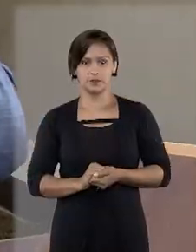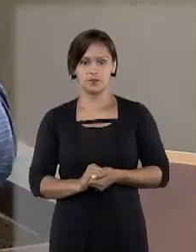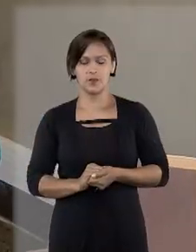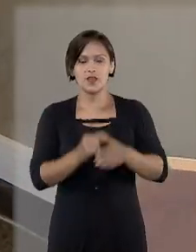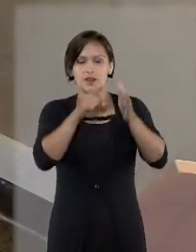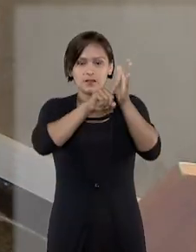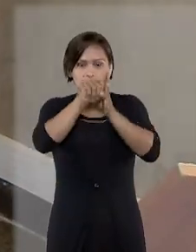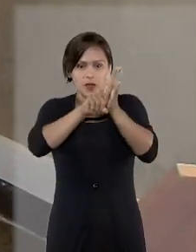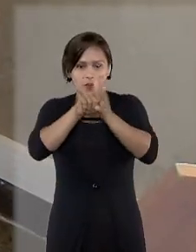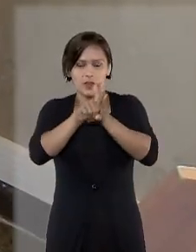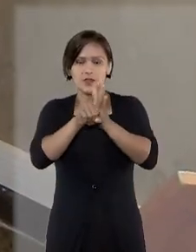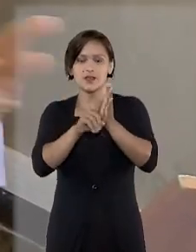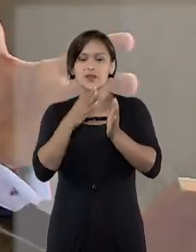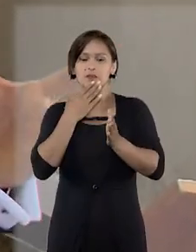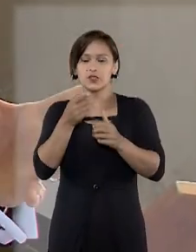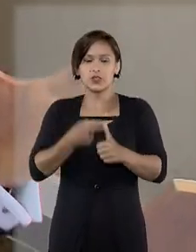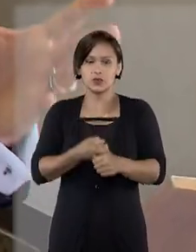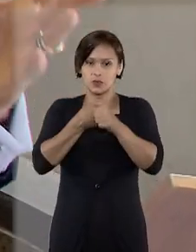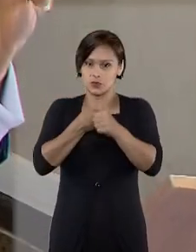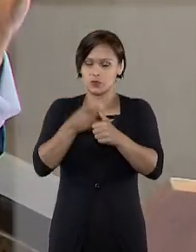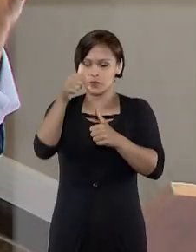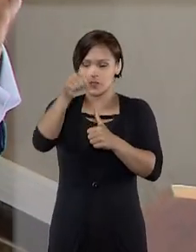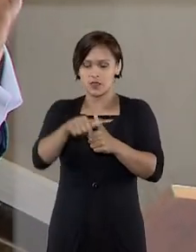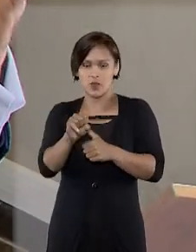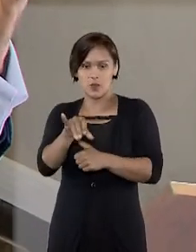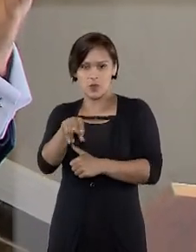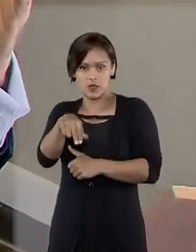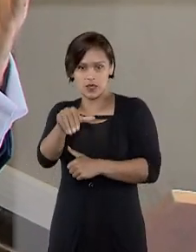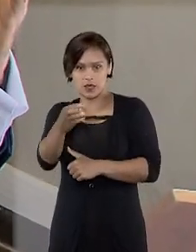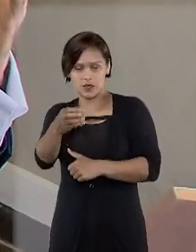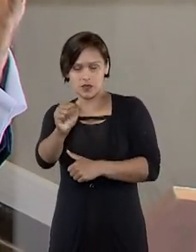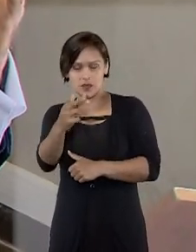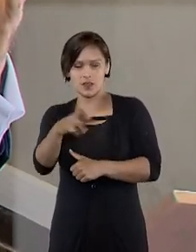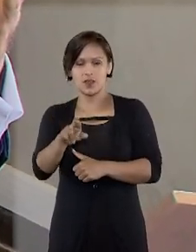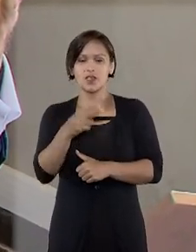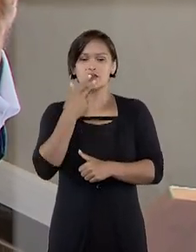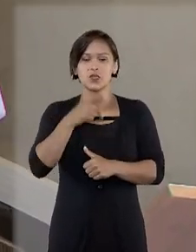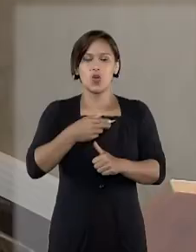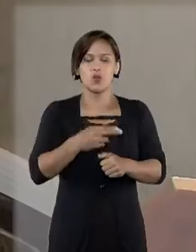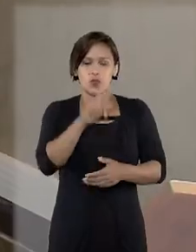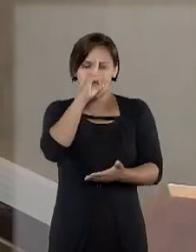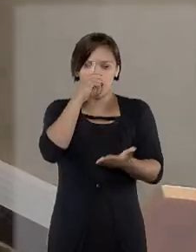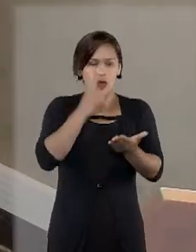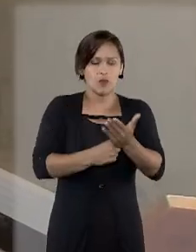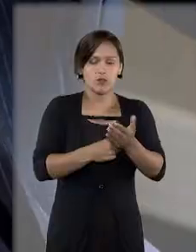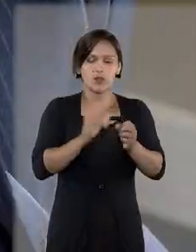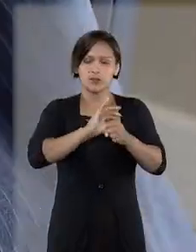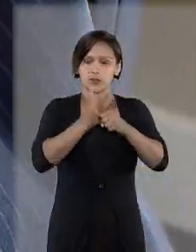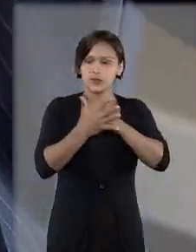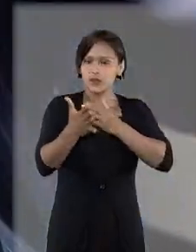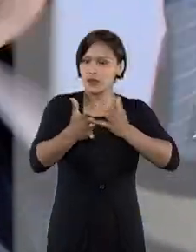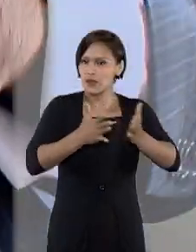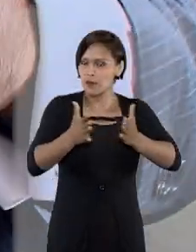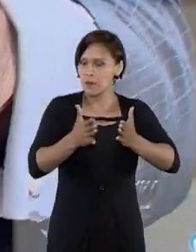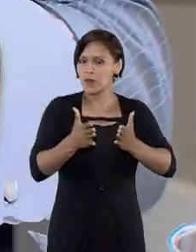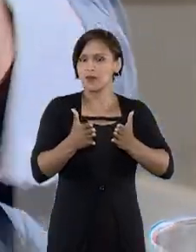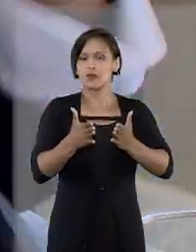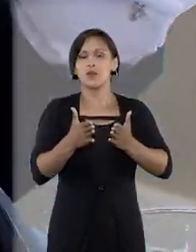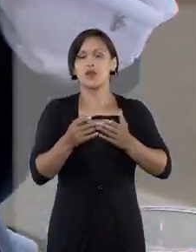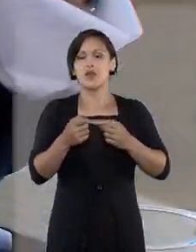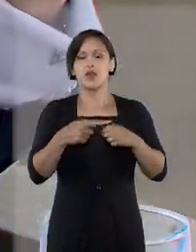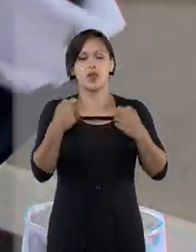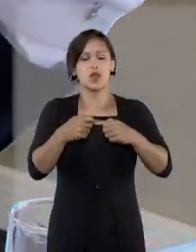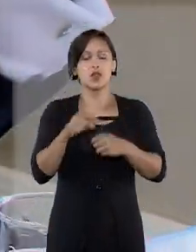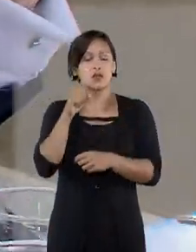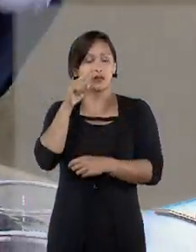Ao analisar o pedido de suspensão, no qual o INCRA alegou que o cumprimento da ordem durante a pandemia da Covid-19